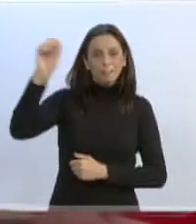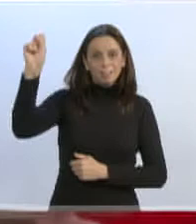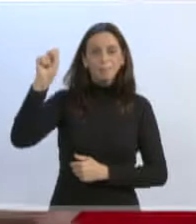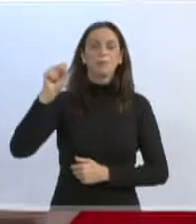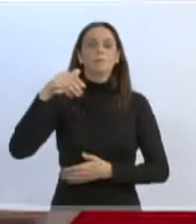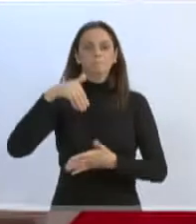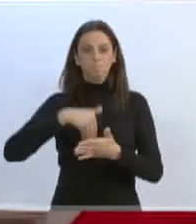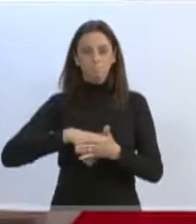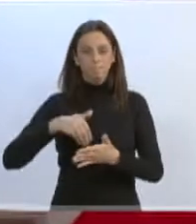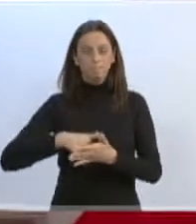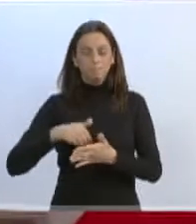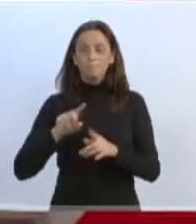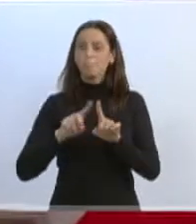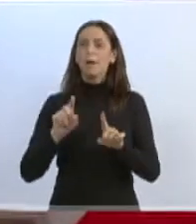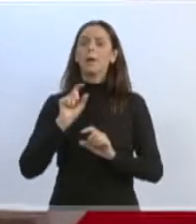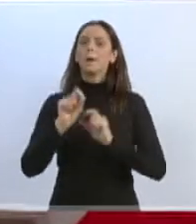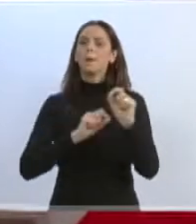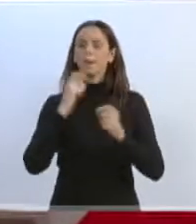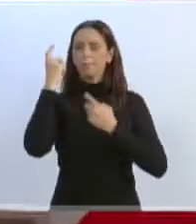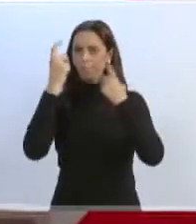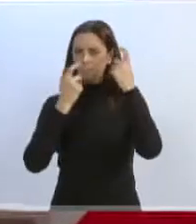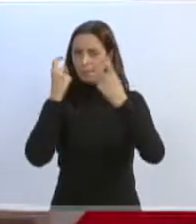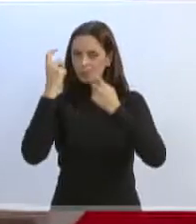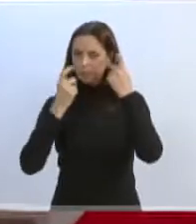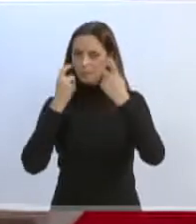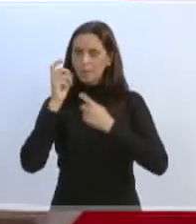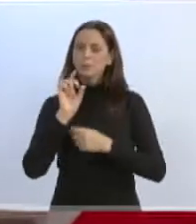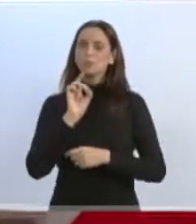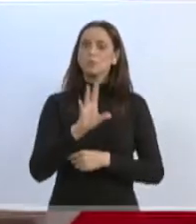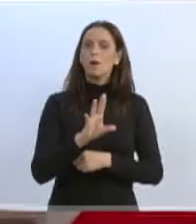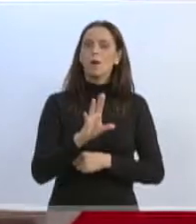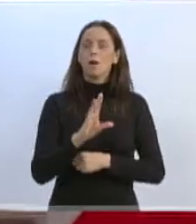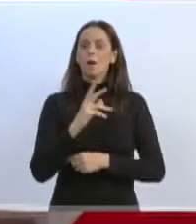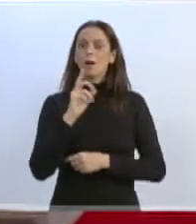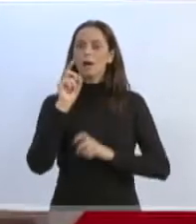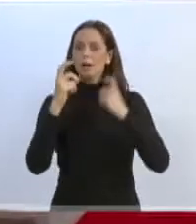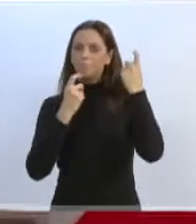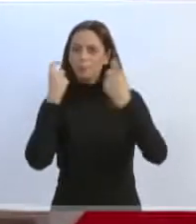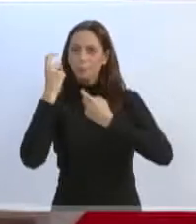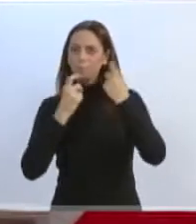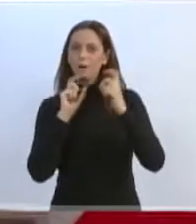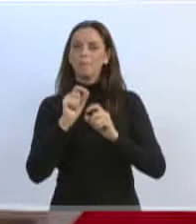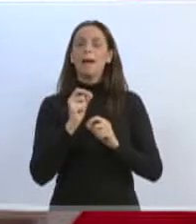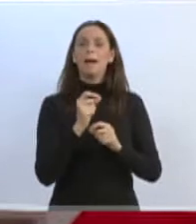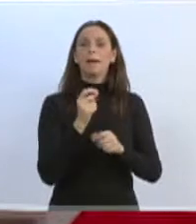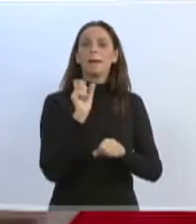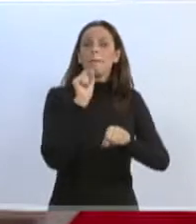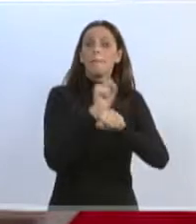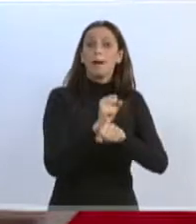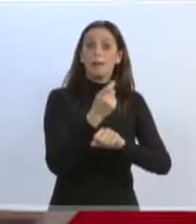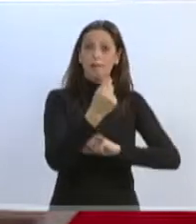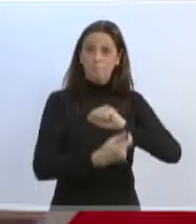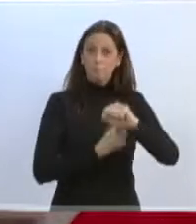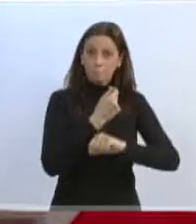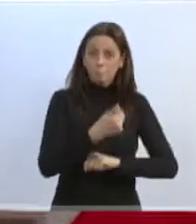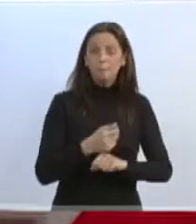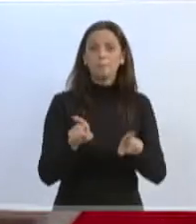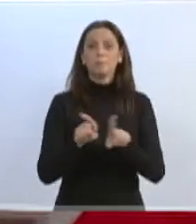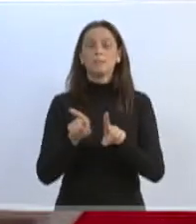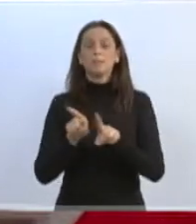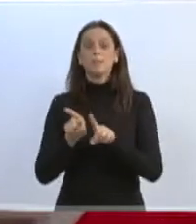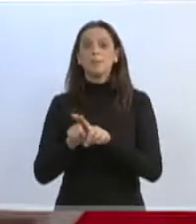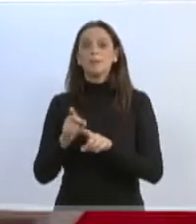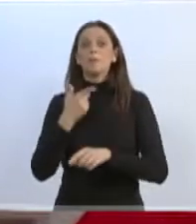do povo, mas que estão preocupados em parar a sangria, preocupados em parar a lava-jato, parar em salvar as próprias